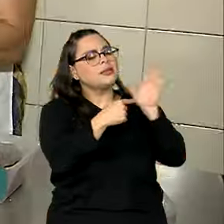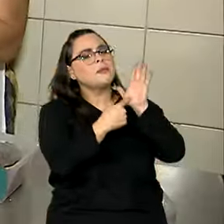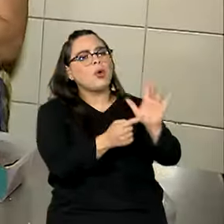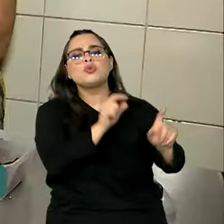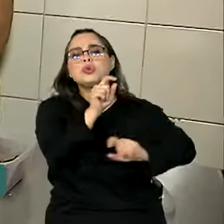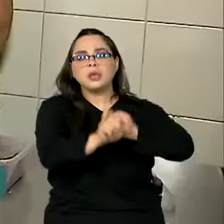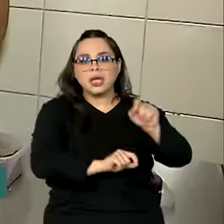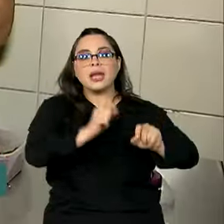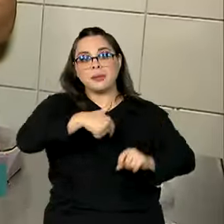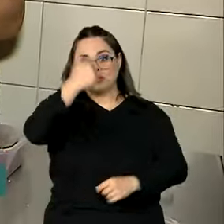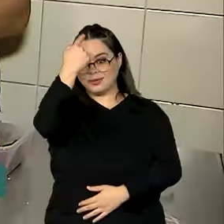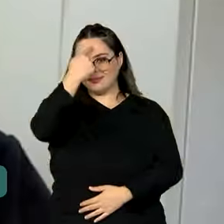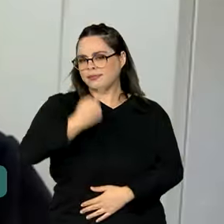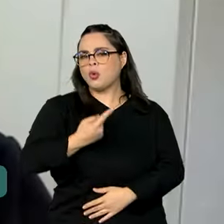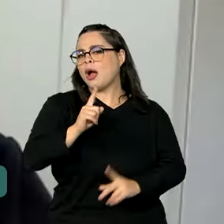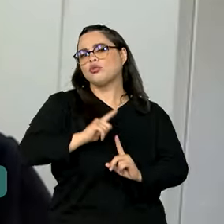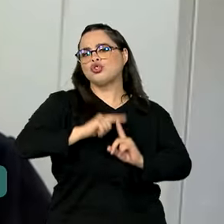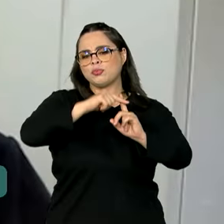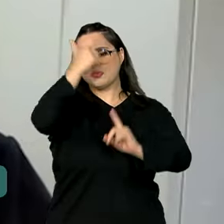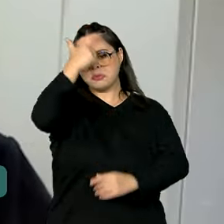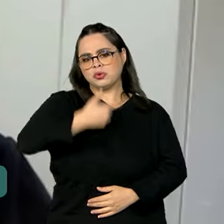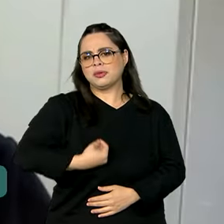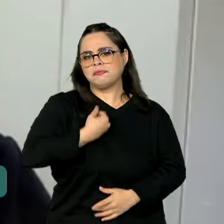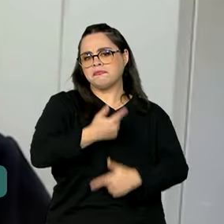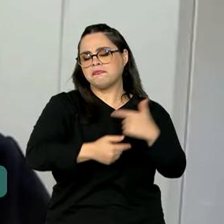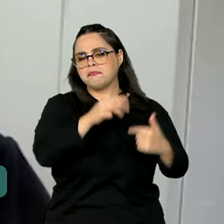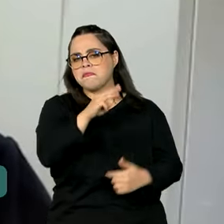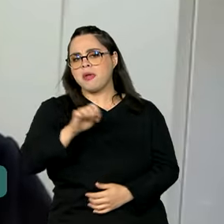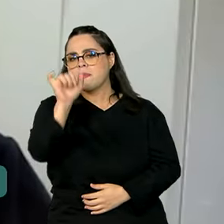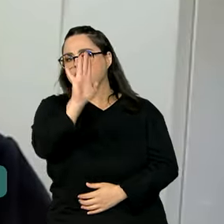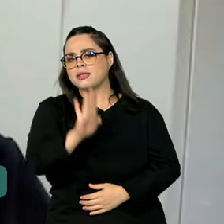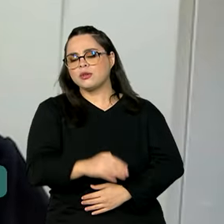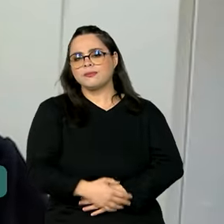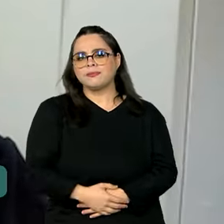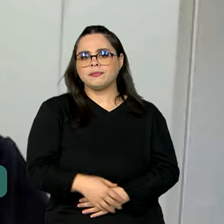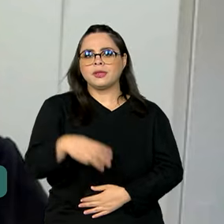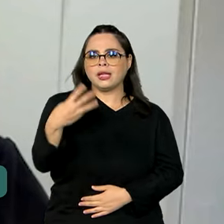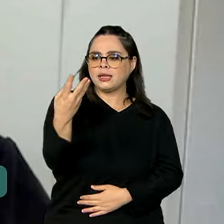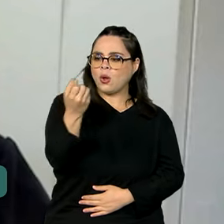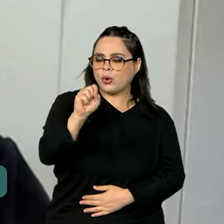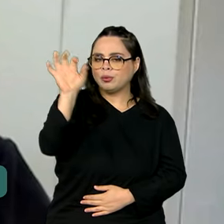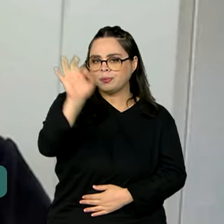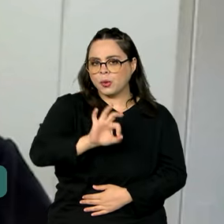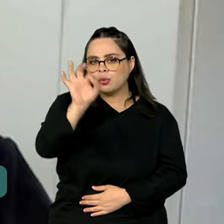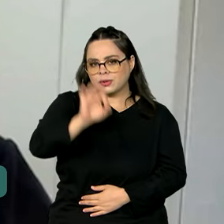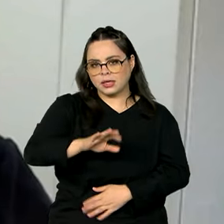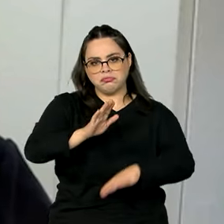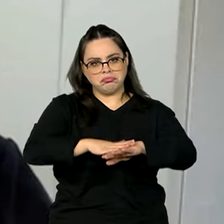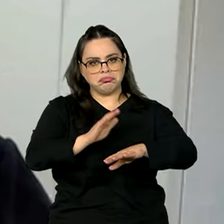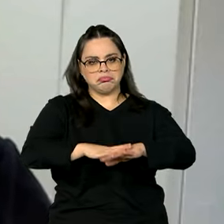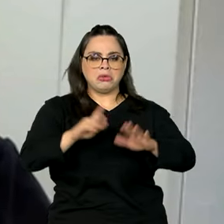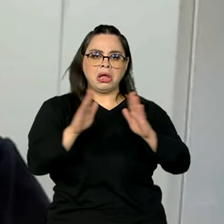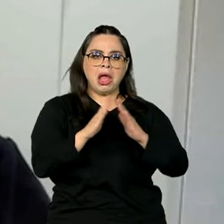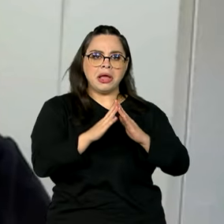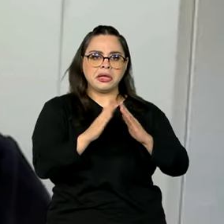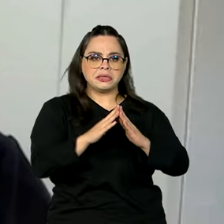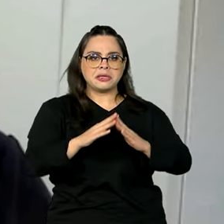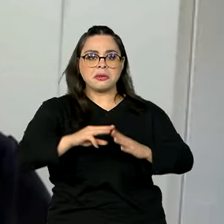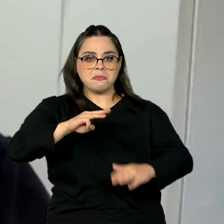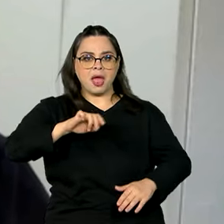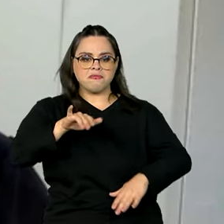de quem trabalha como MEI no Brasil. 38% dos MEIs exerciam atividade econômica na própria residência,